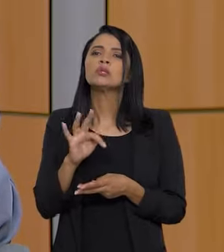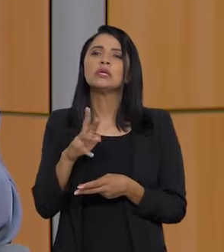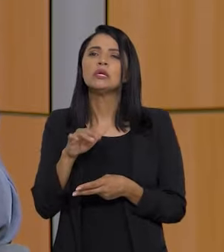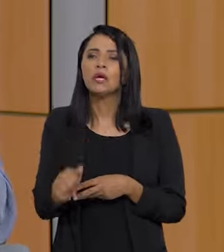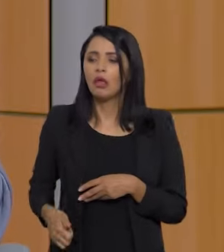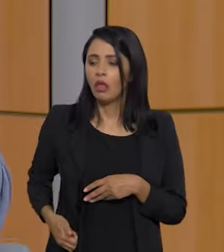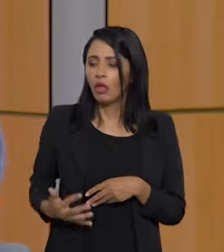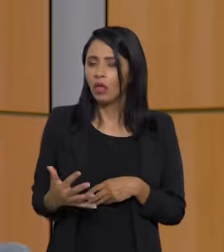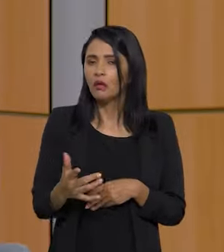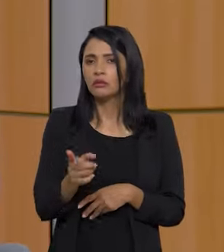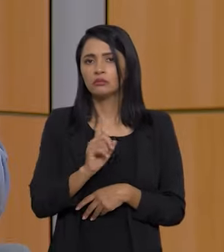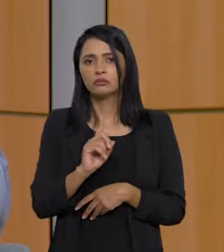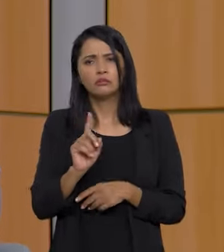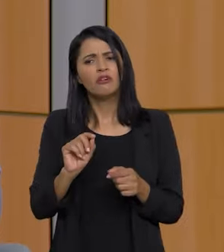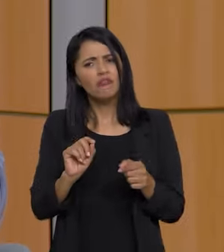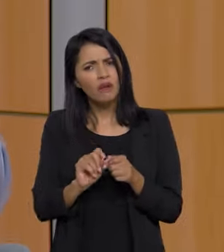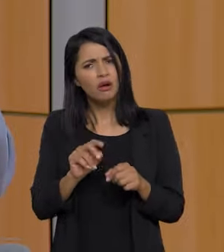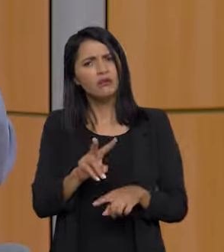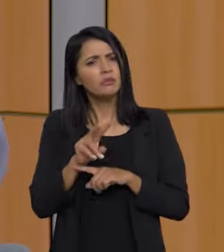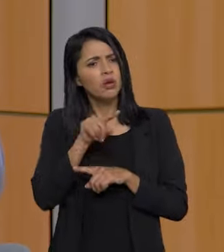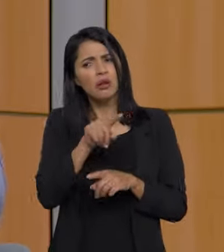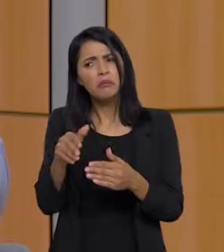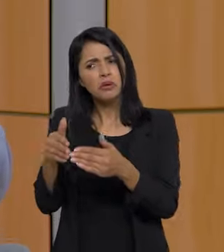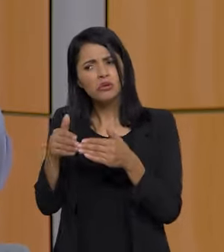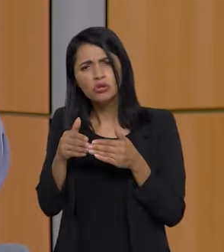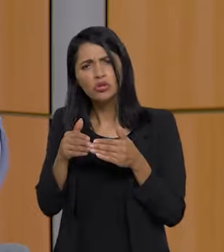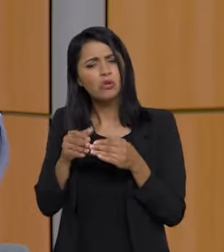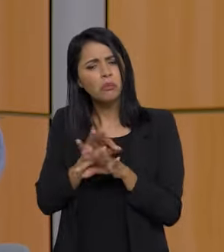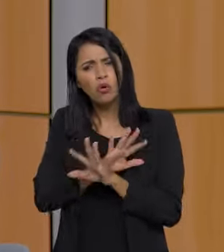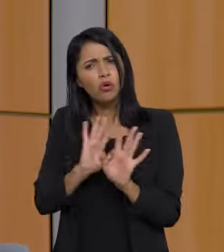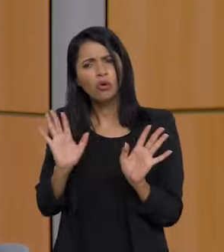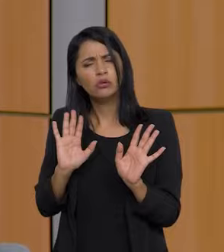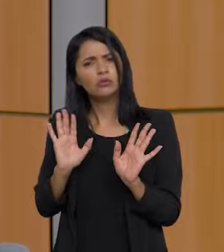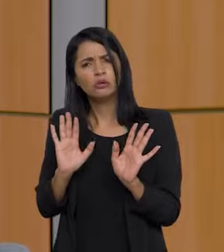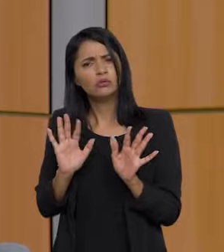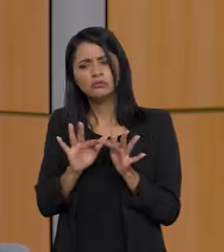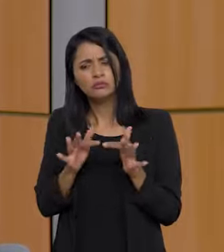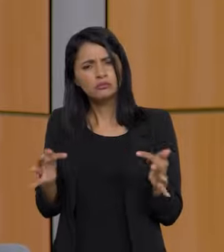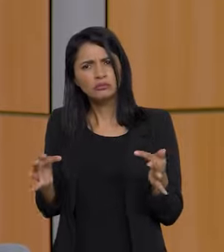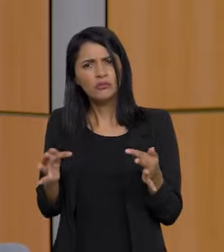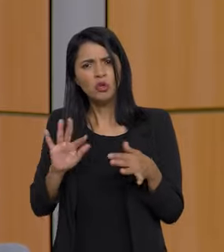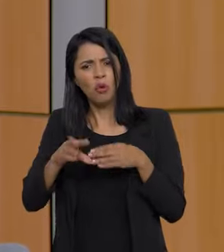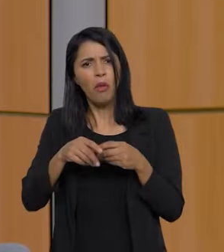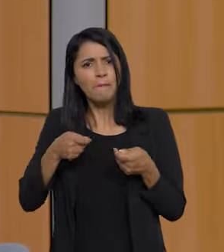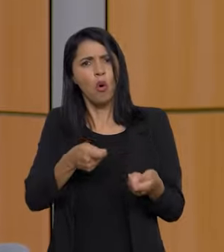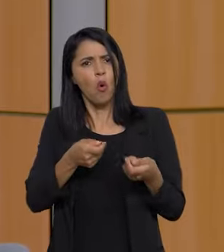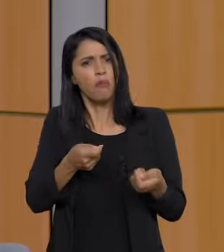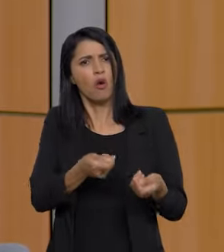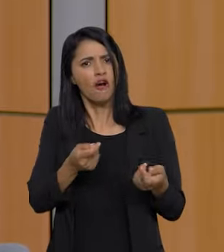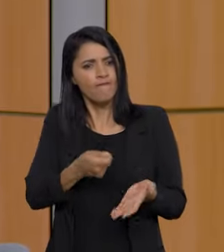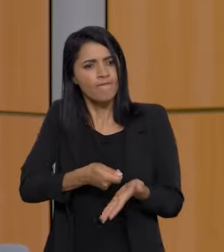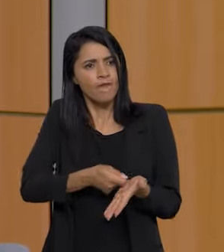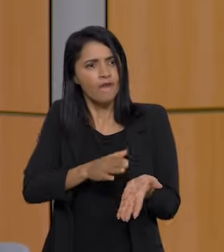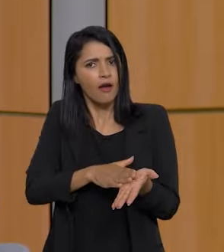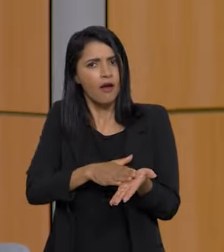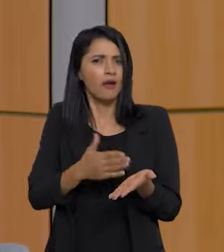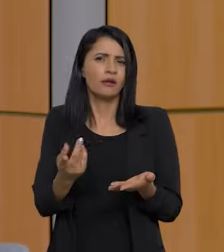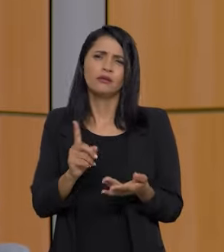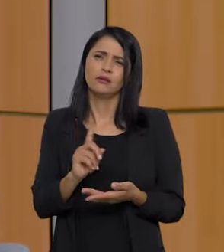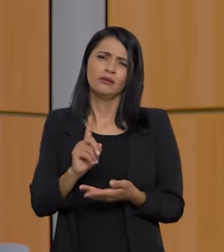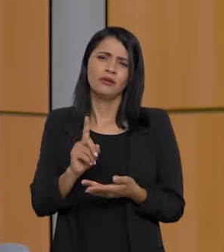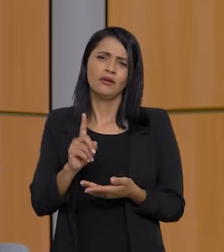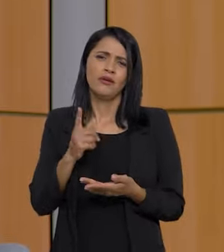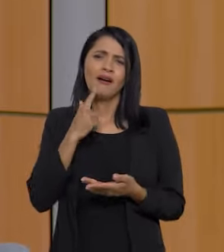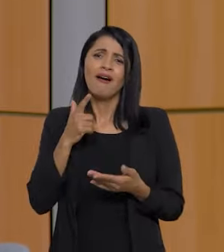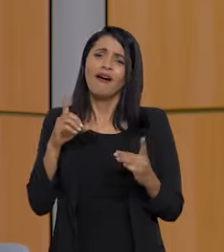Não, faça o financiamento do que ele pediu e não tucha nada nele, não buta nada nesse